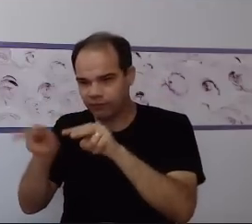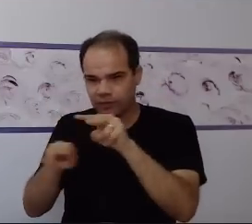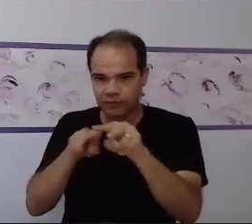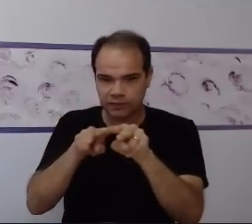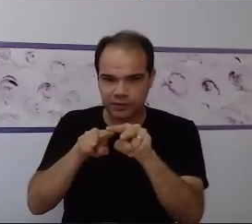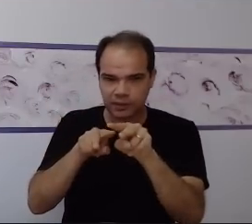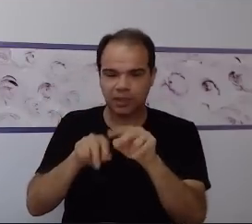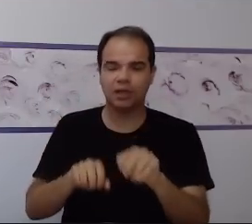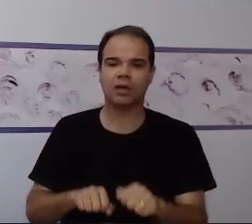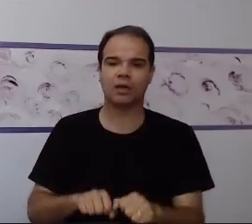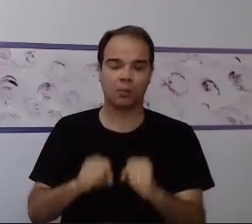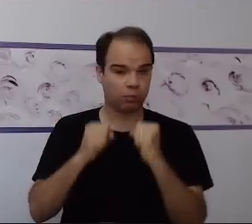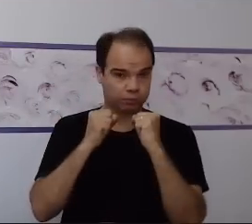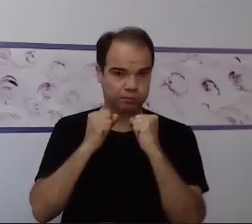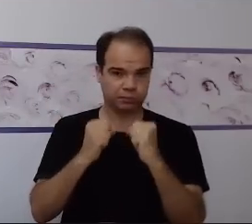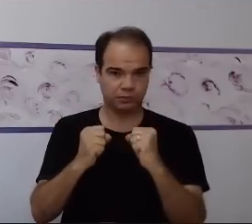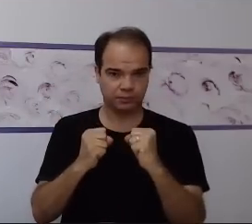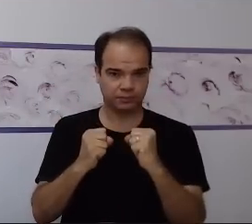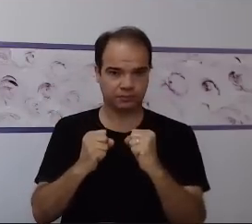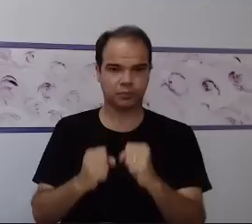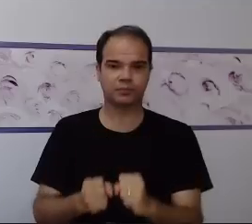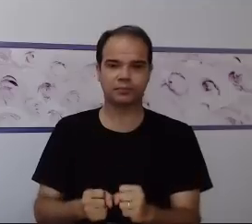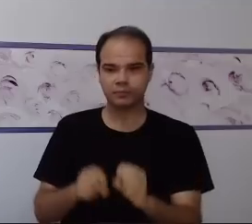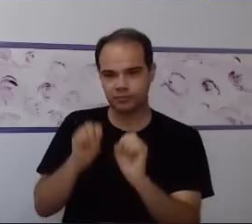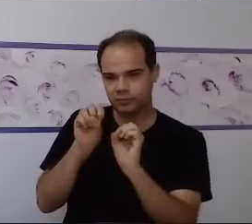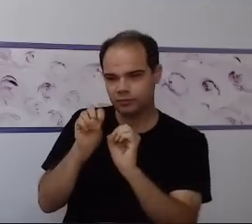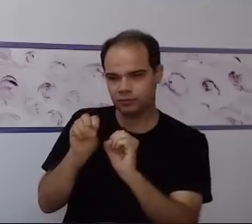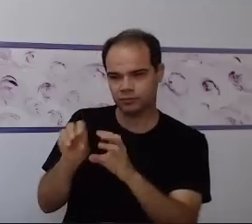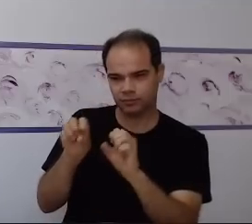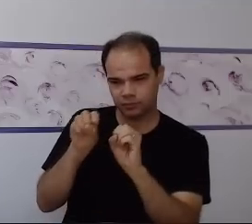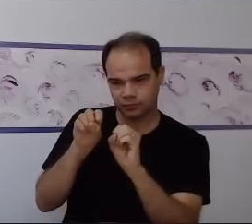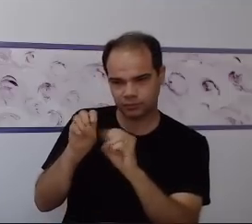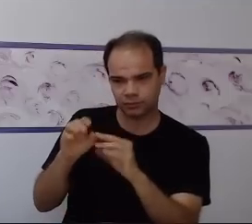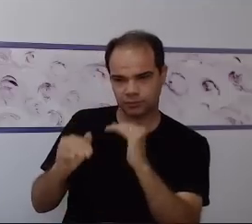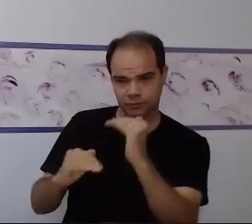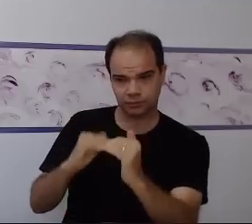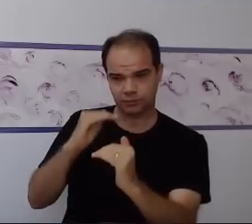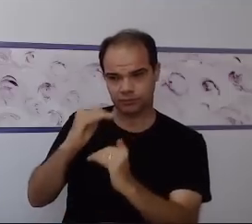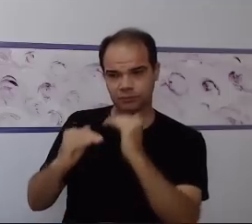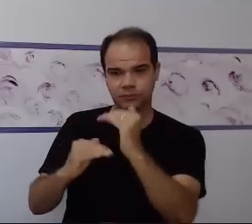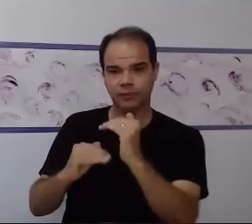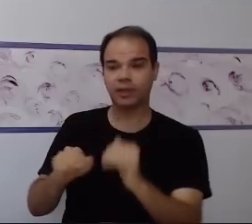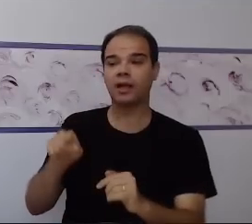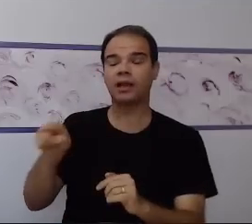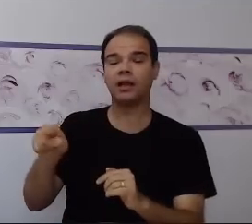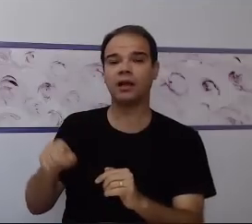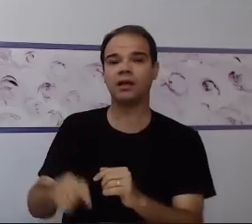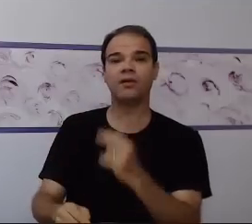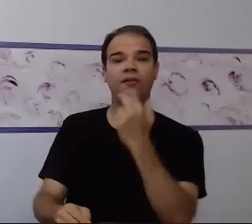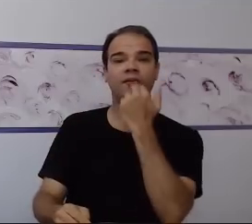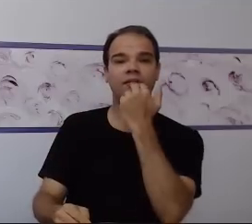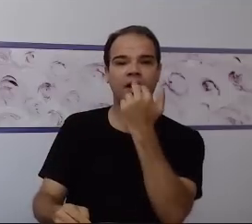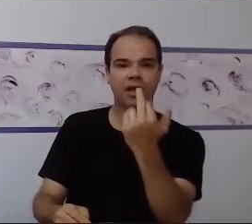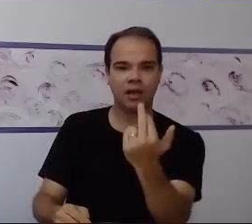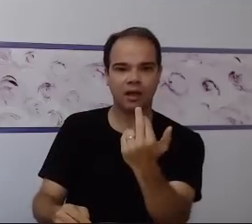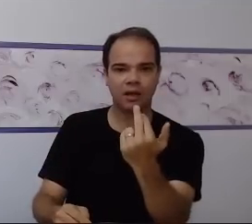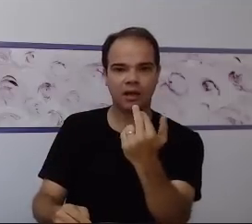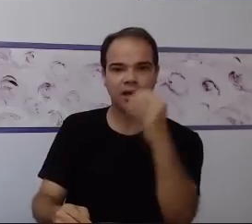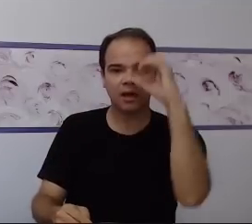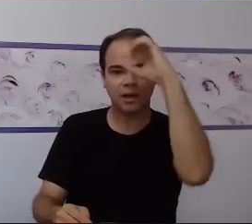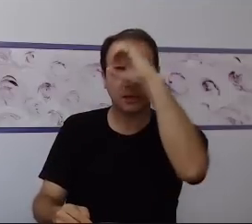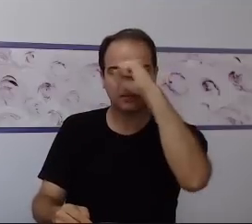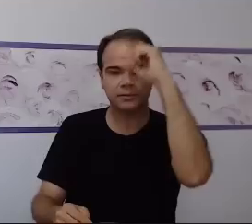recursos. Então, esse ensino estruturado vai embasar situações de linguagem, de aprendizagem de